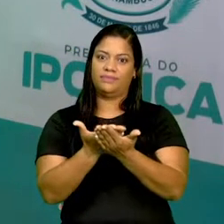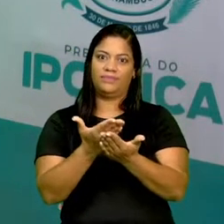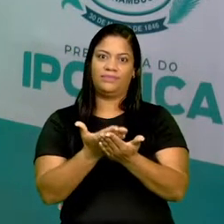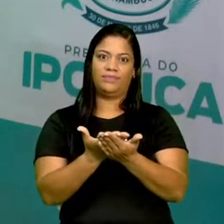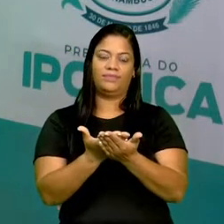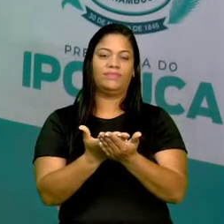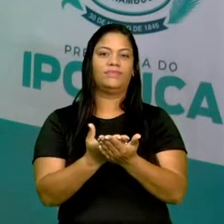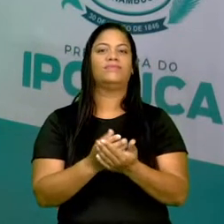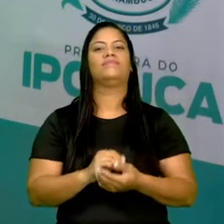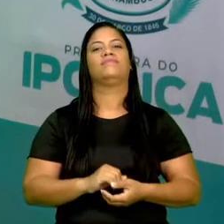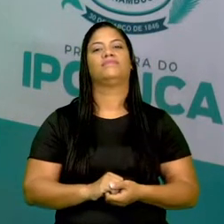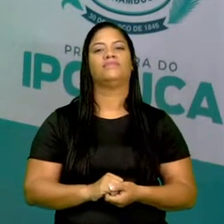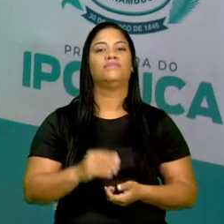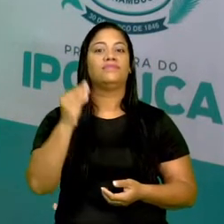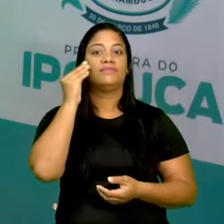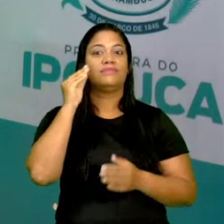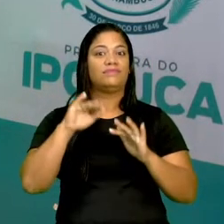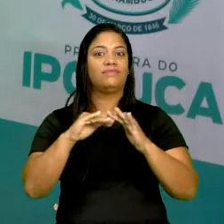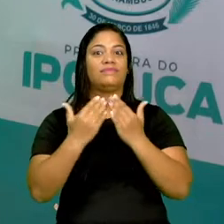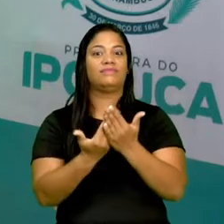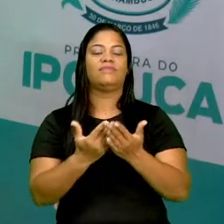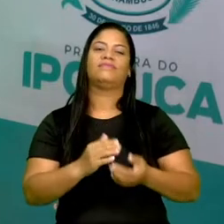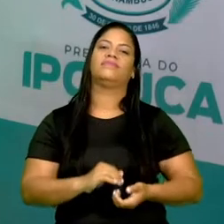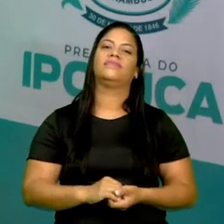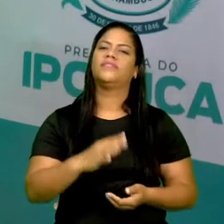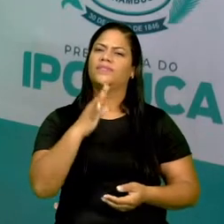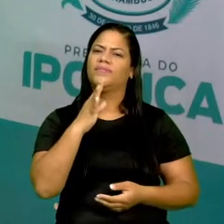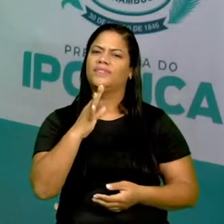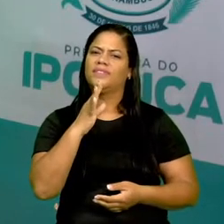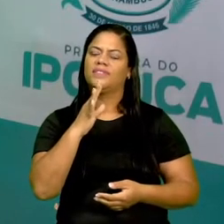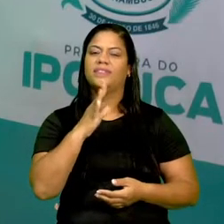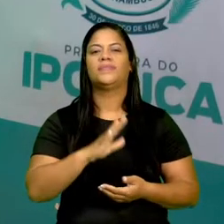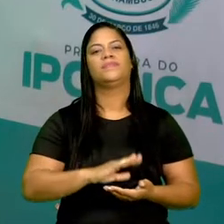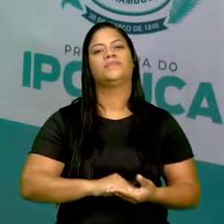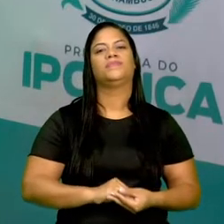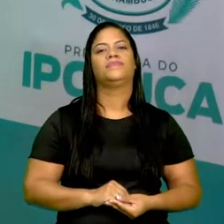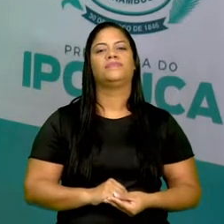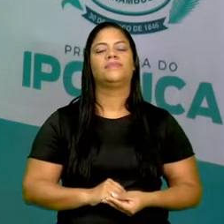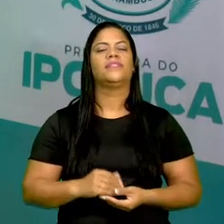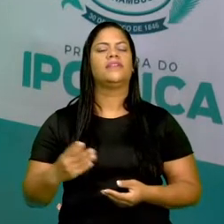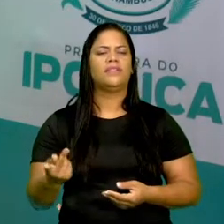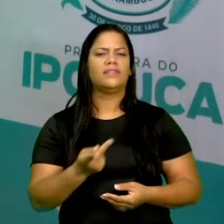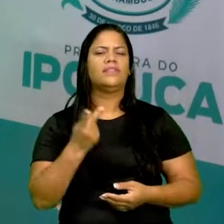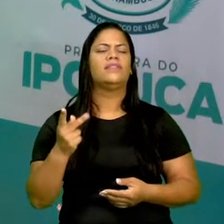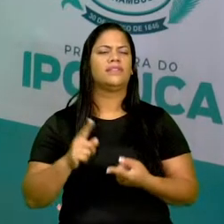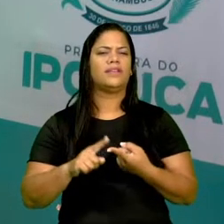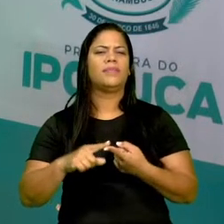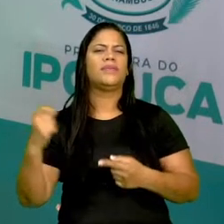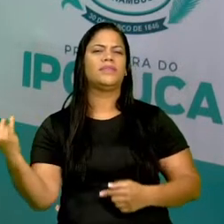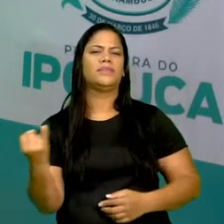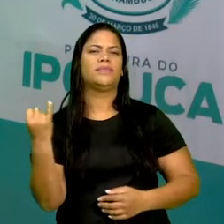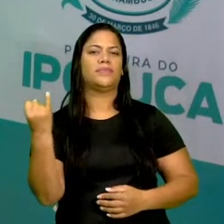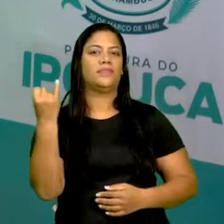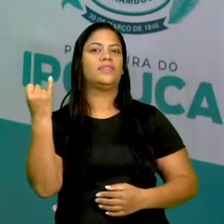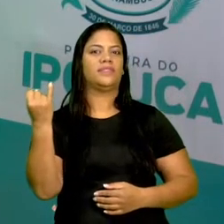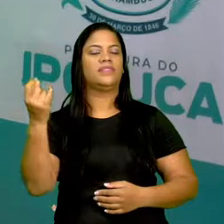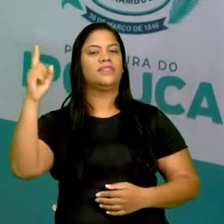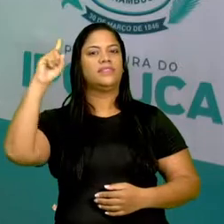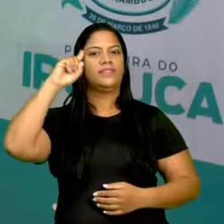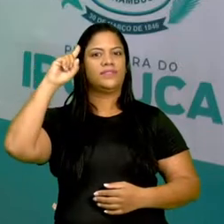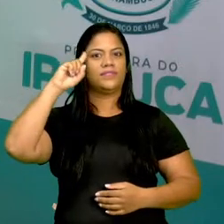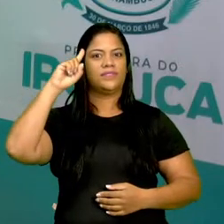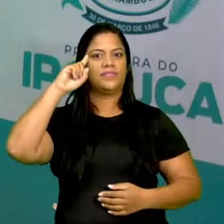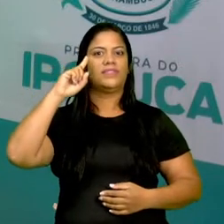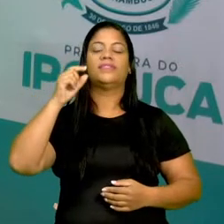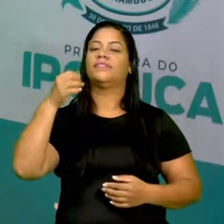presenciais. E aí vamos conhecê-los um pouquinho e falar sobre a sua importância para conosco no nosso dia a